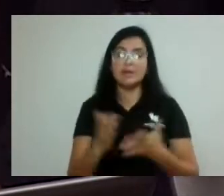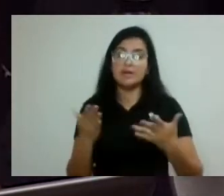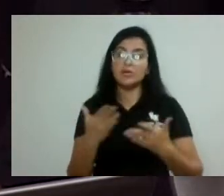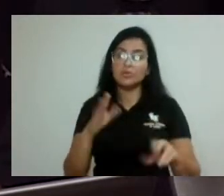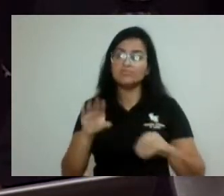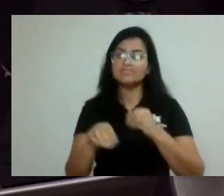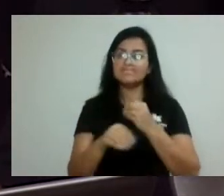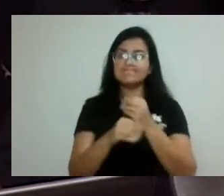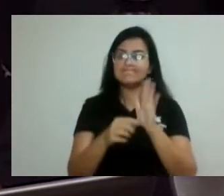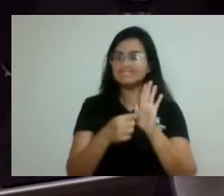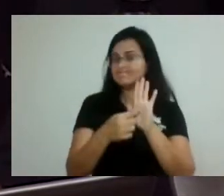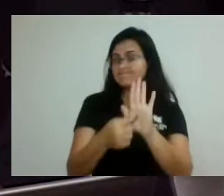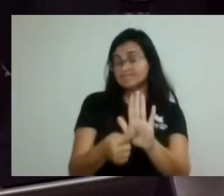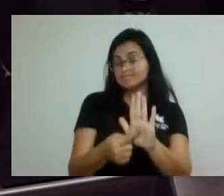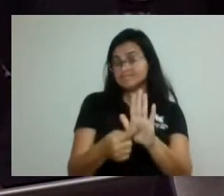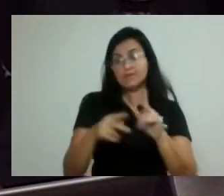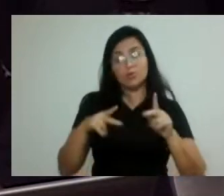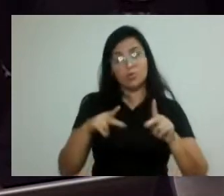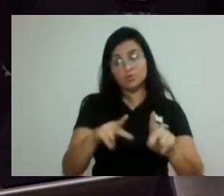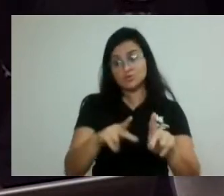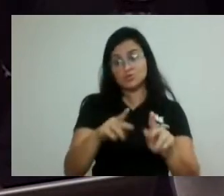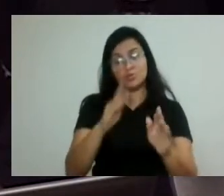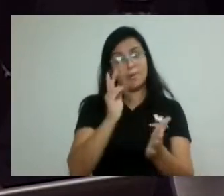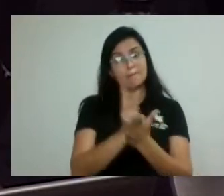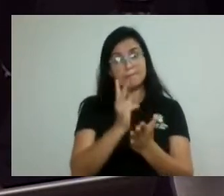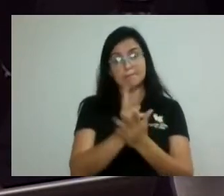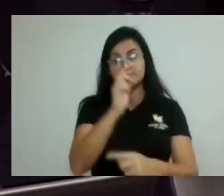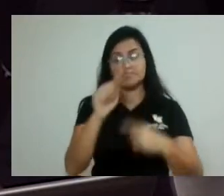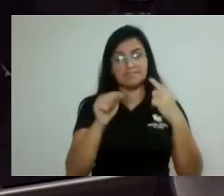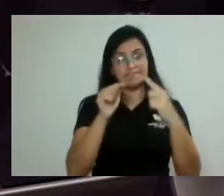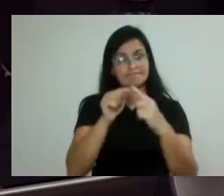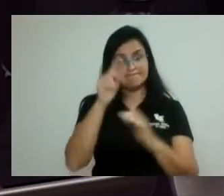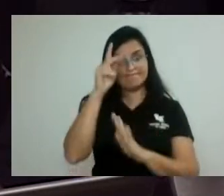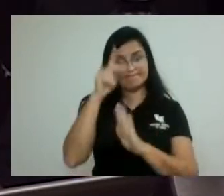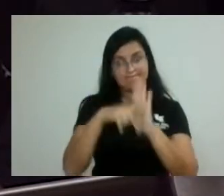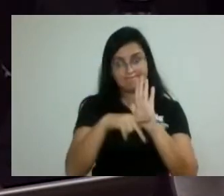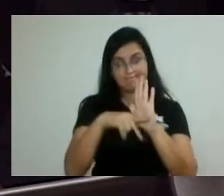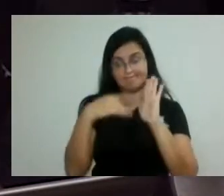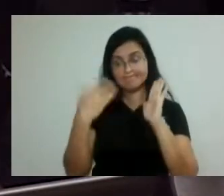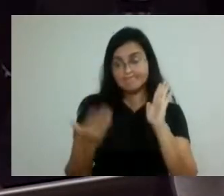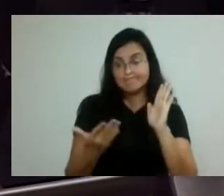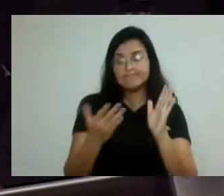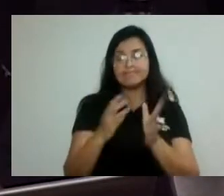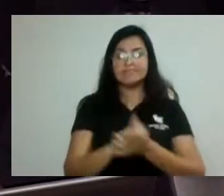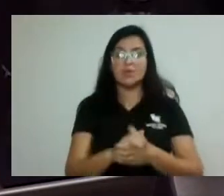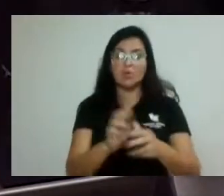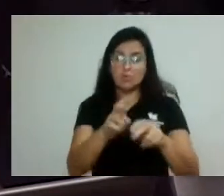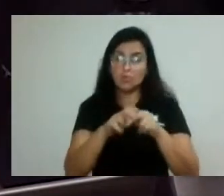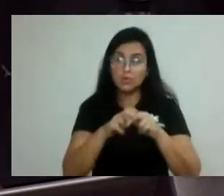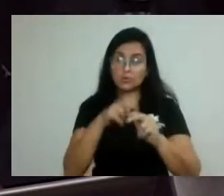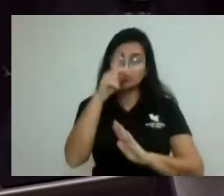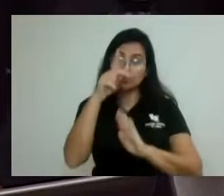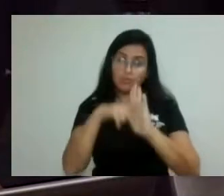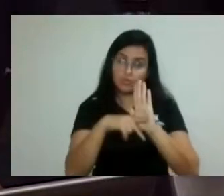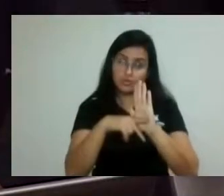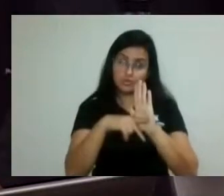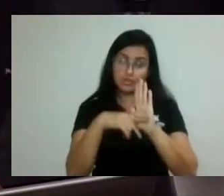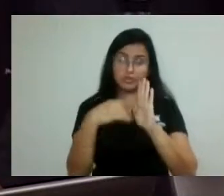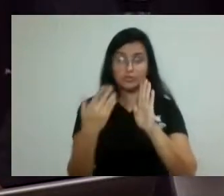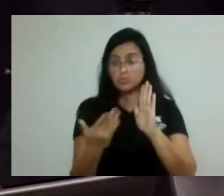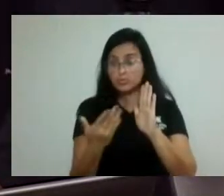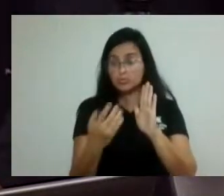mudam, o conteúdo do projeto. Então, para a gente, o projeto continua sendo ilegal e inconstitucional,